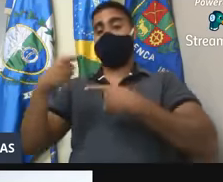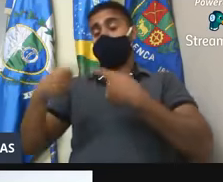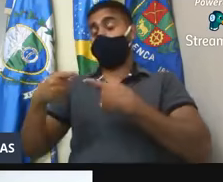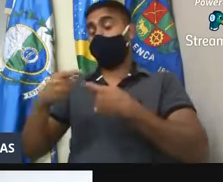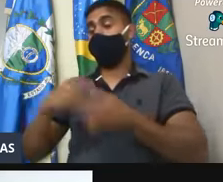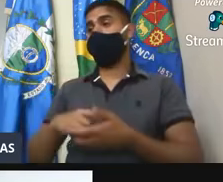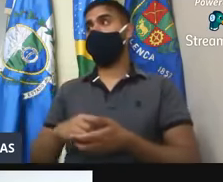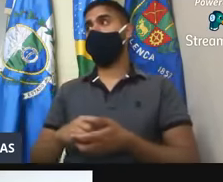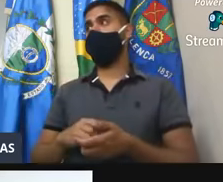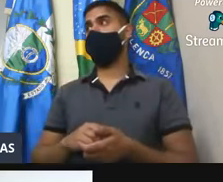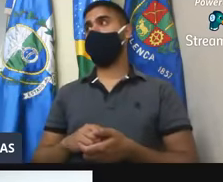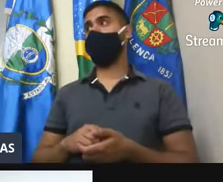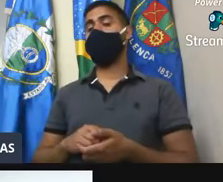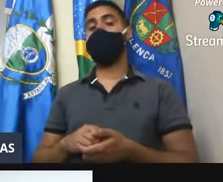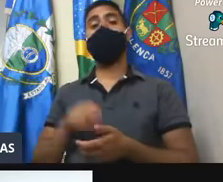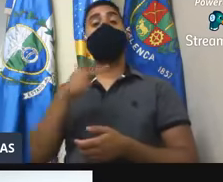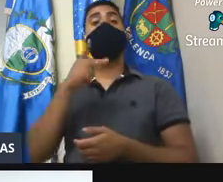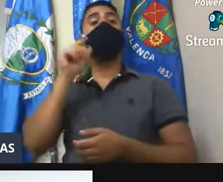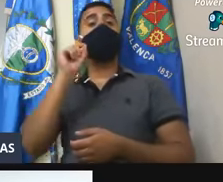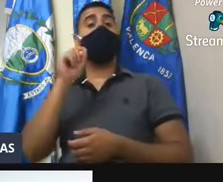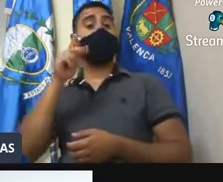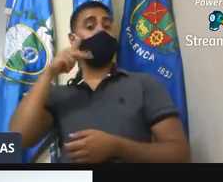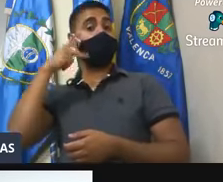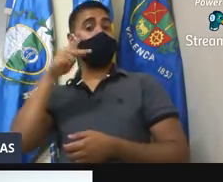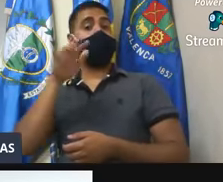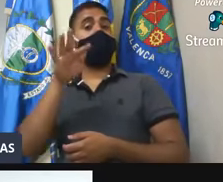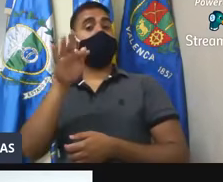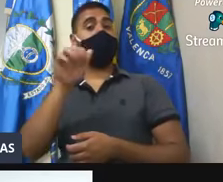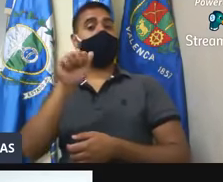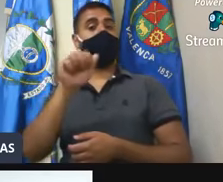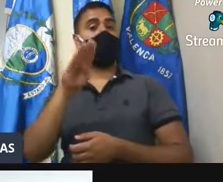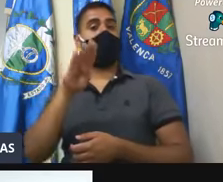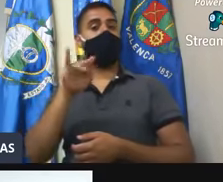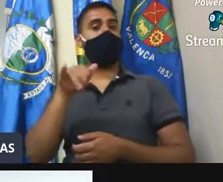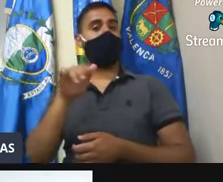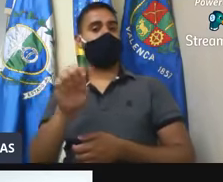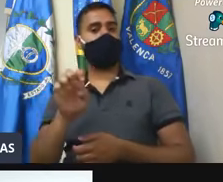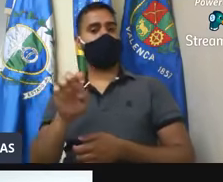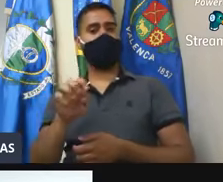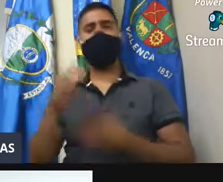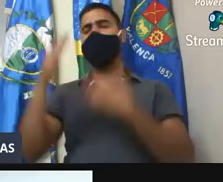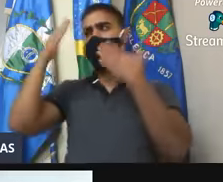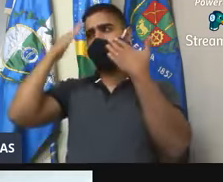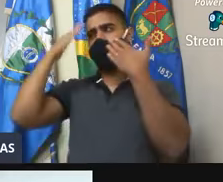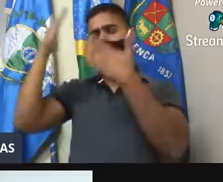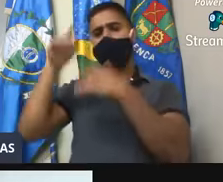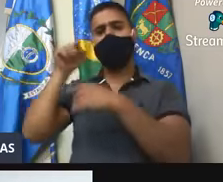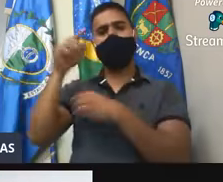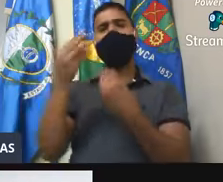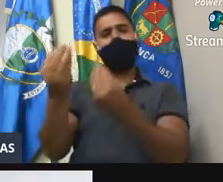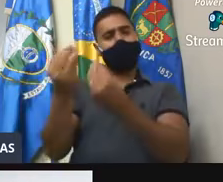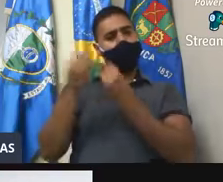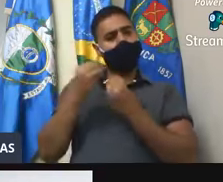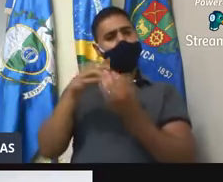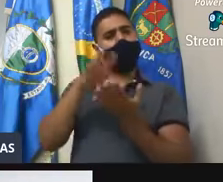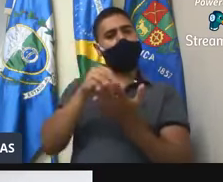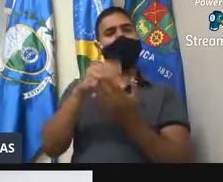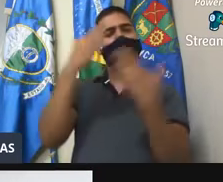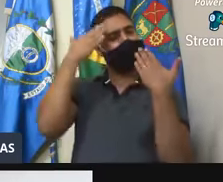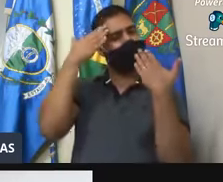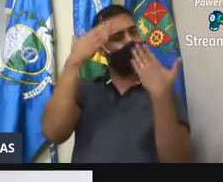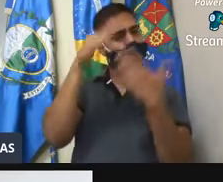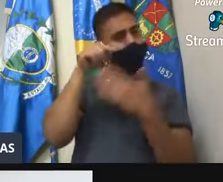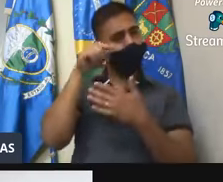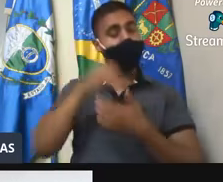Então, eu só quero dizer que a vereadora Fabiane... Vereadora Fabiane, muito obrigado. Sua assessoria me cedeu a cópia aí, tá? Muito